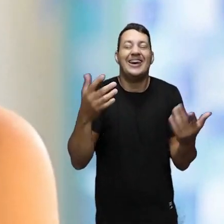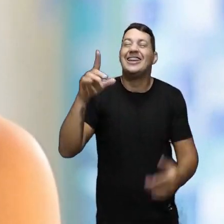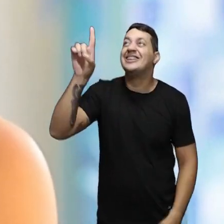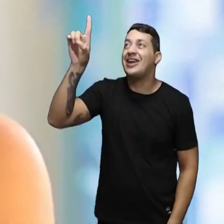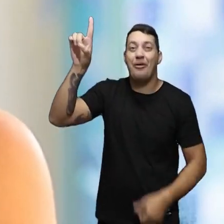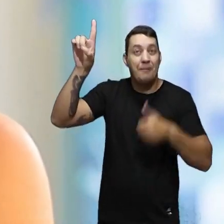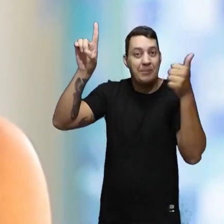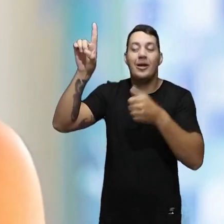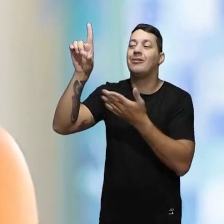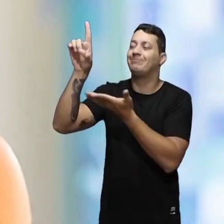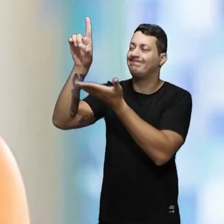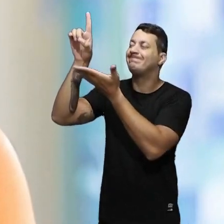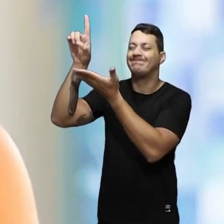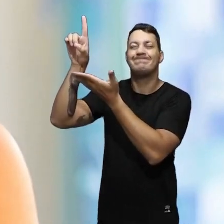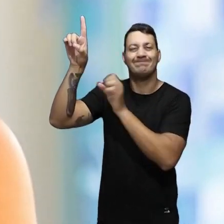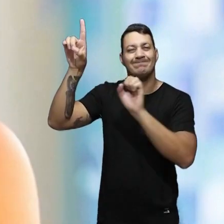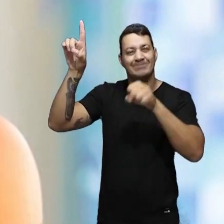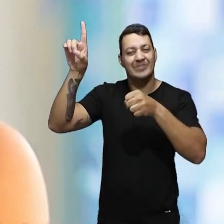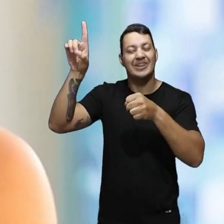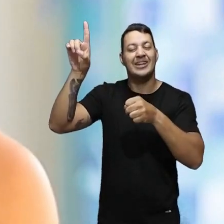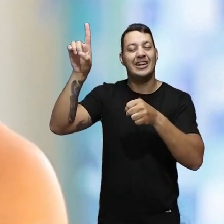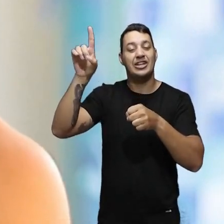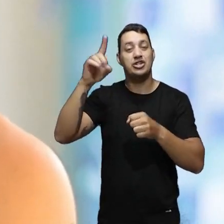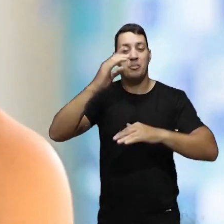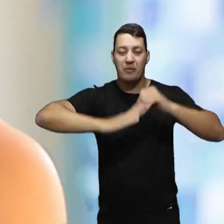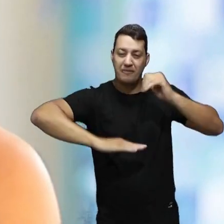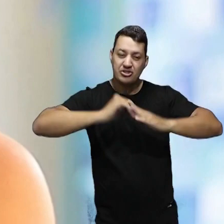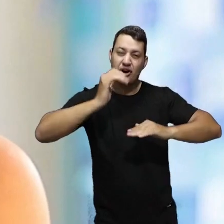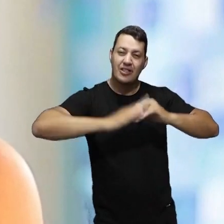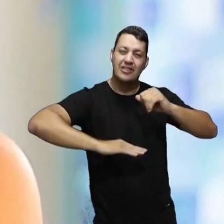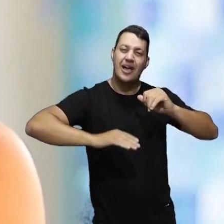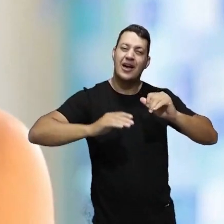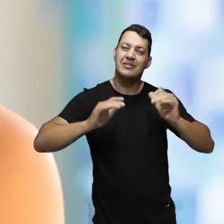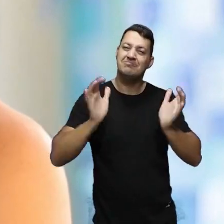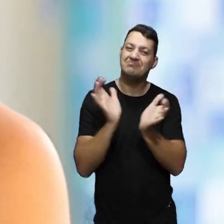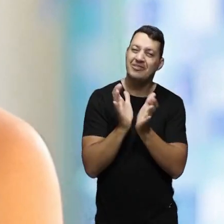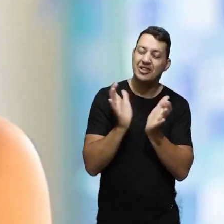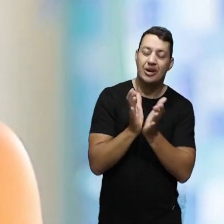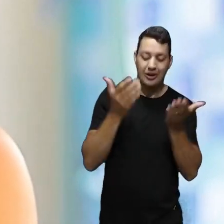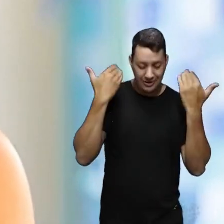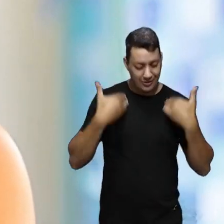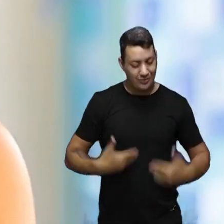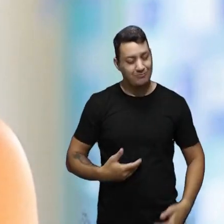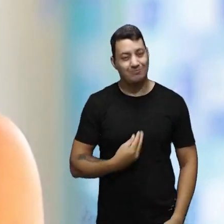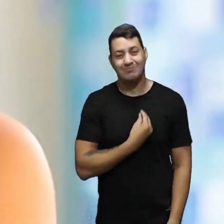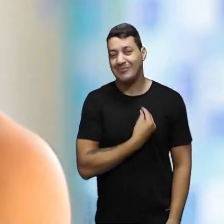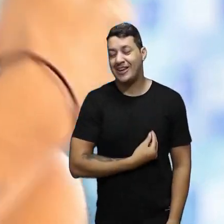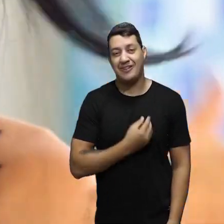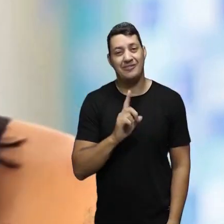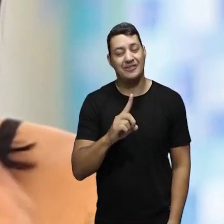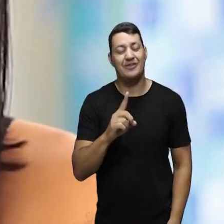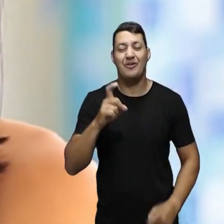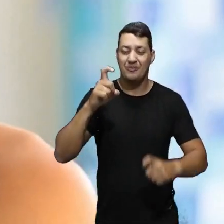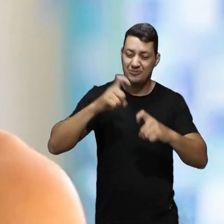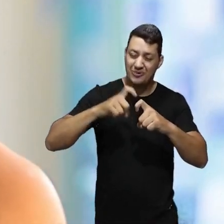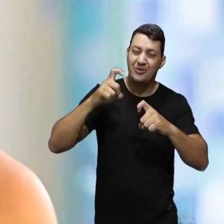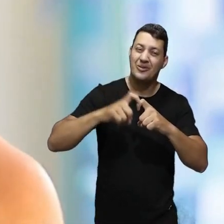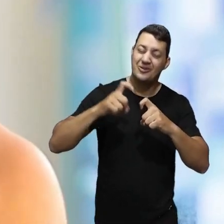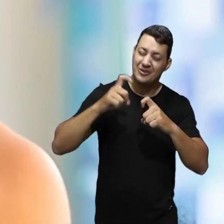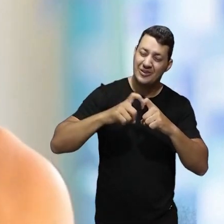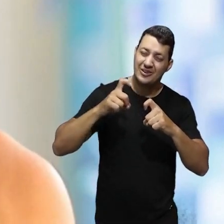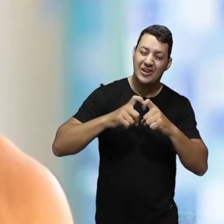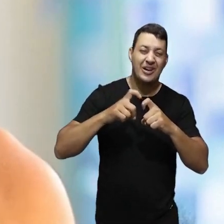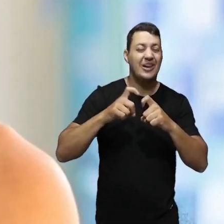Deus em primeiro lugar, e eles profissionais, eu não estaria aqui hoje, entendeu? Se a gente doutora,